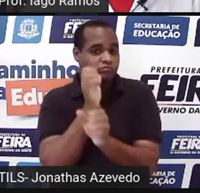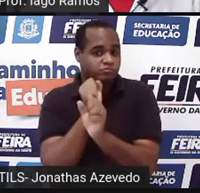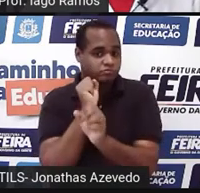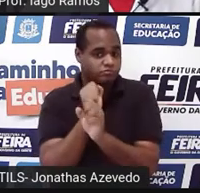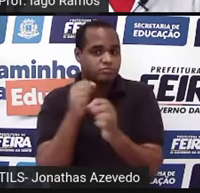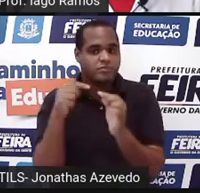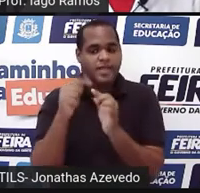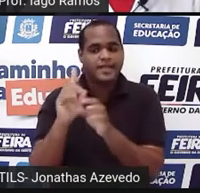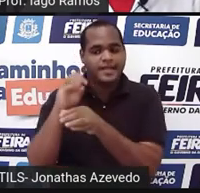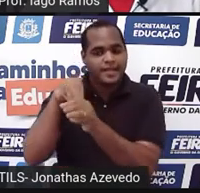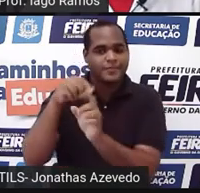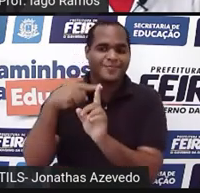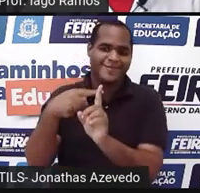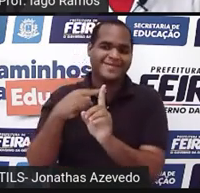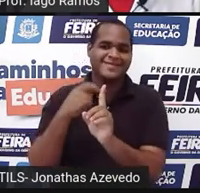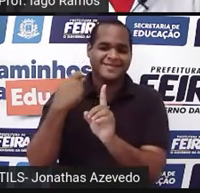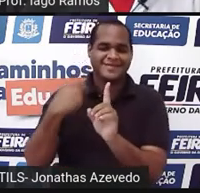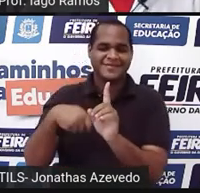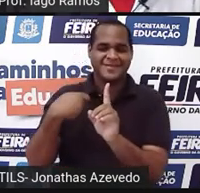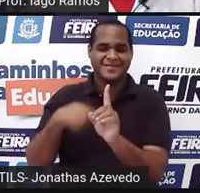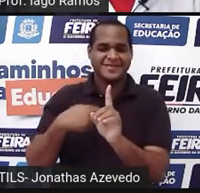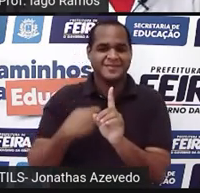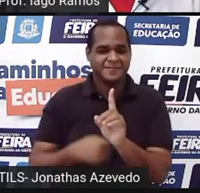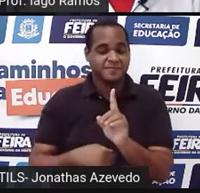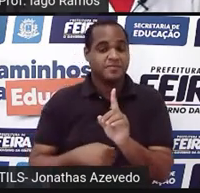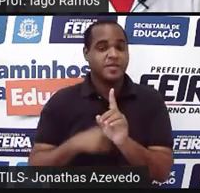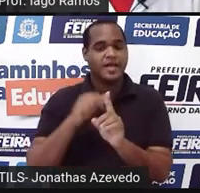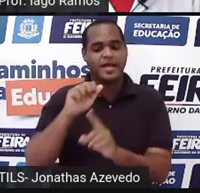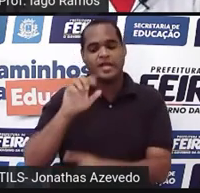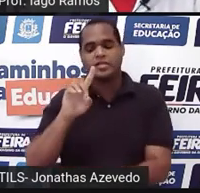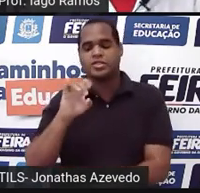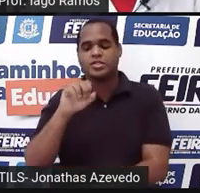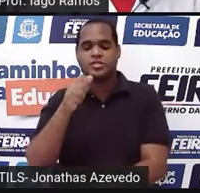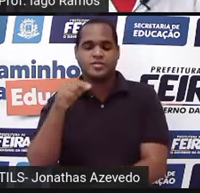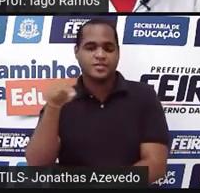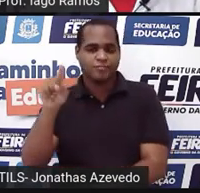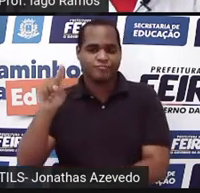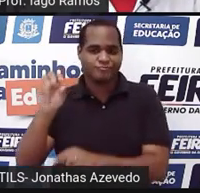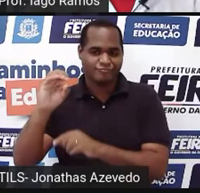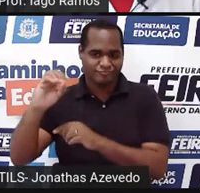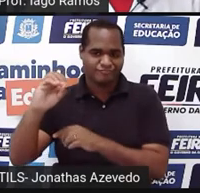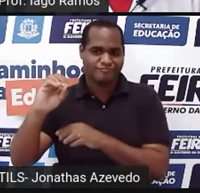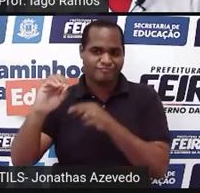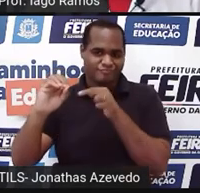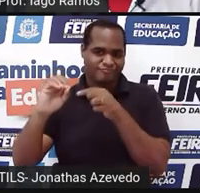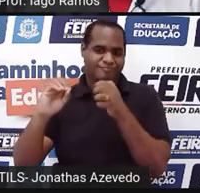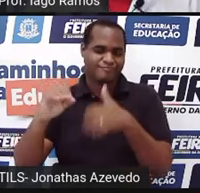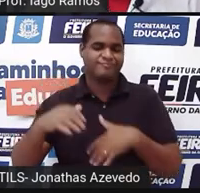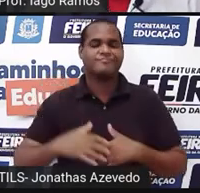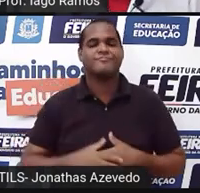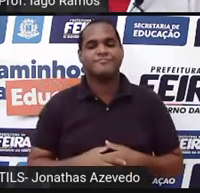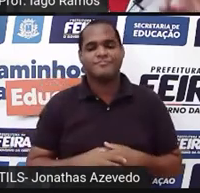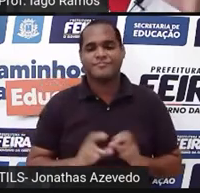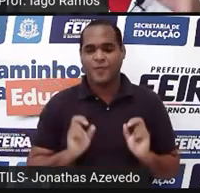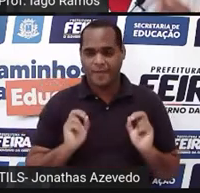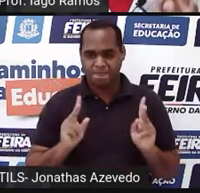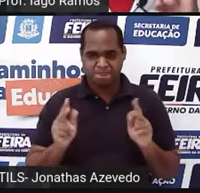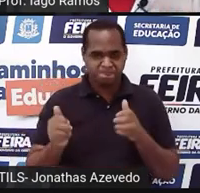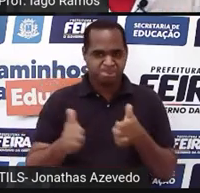demais. A gente chama assim. Mas, na verdade, é usar a operação de adição. Tá bom?